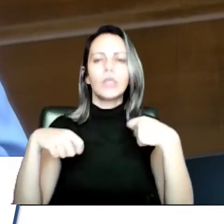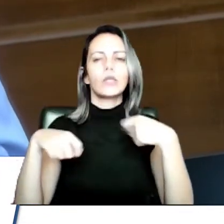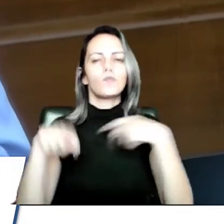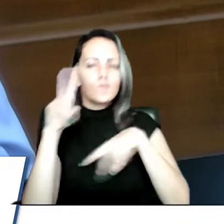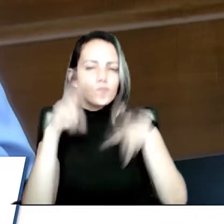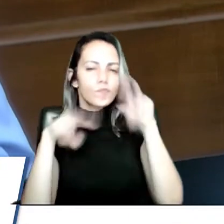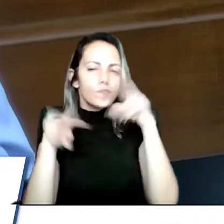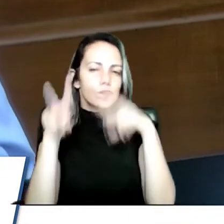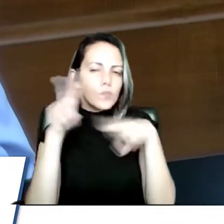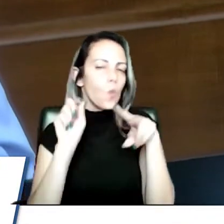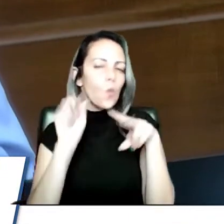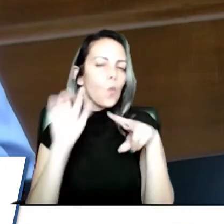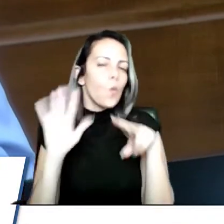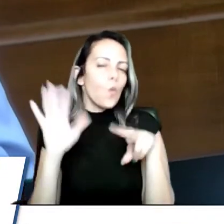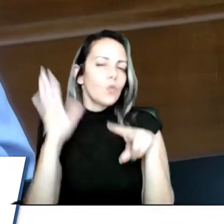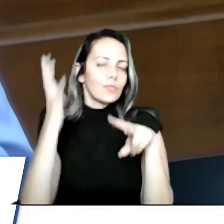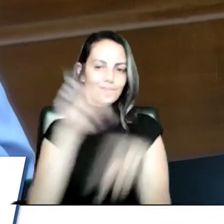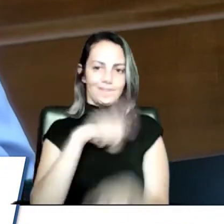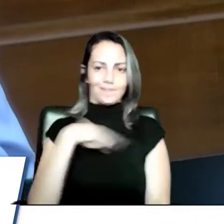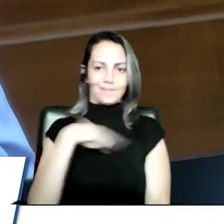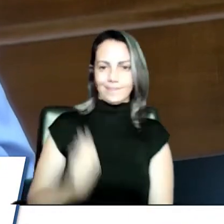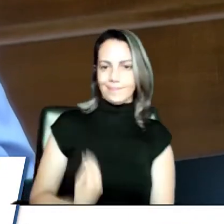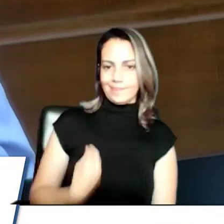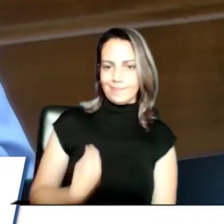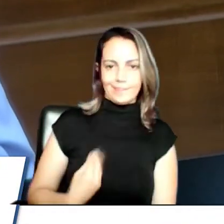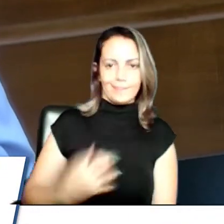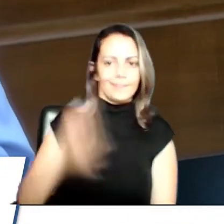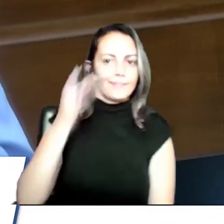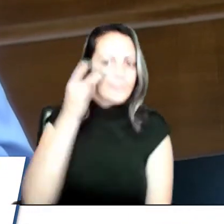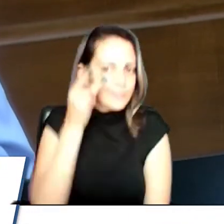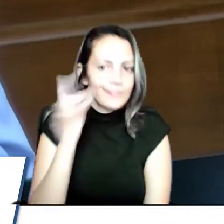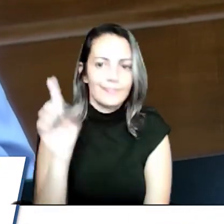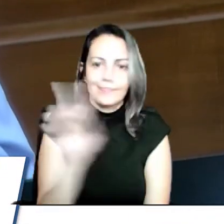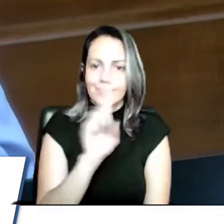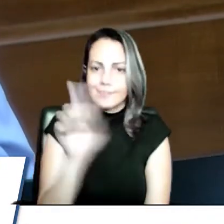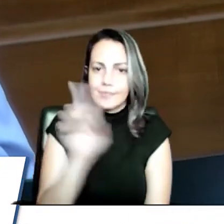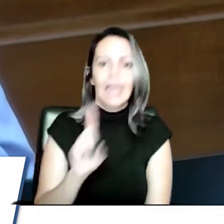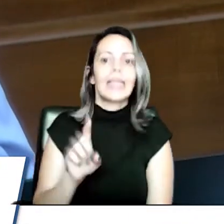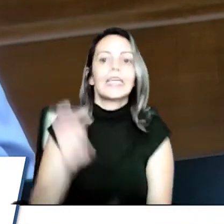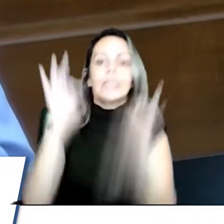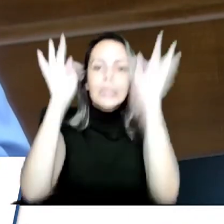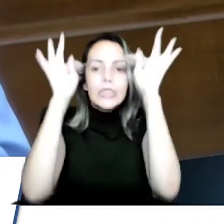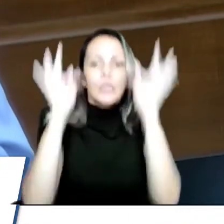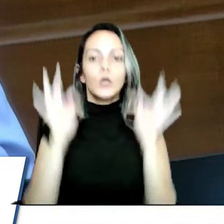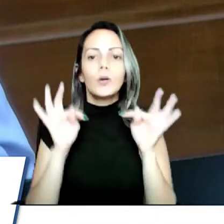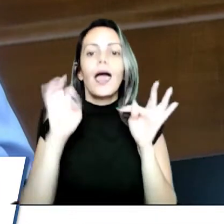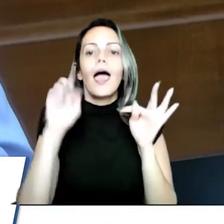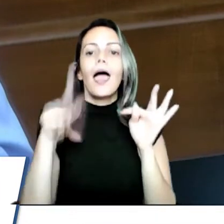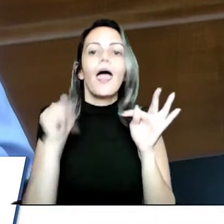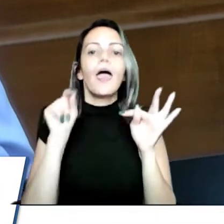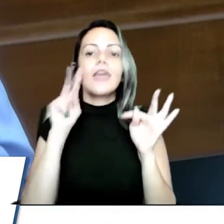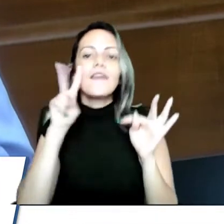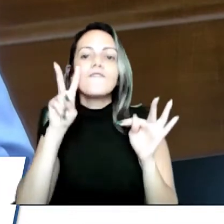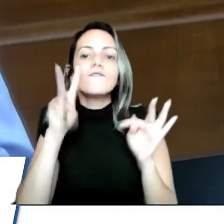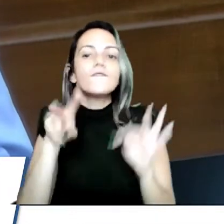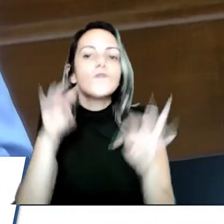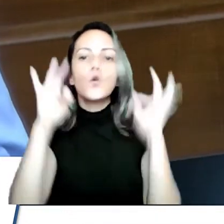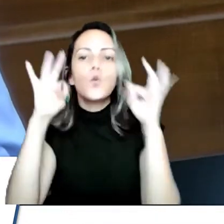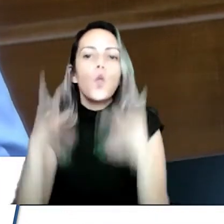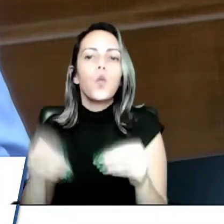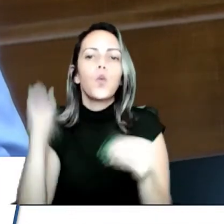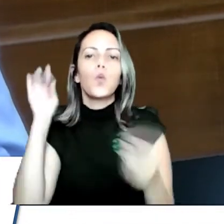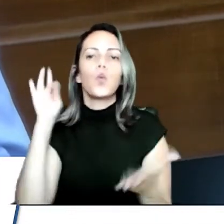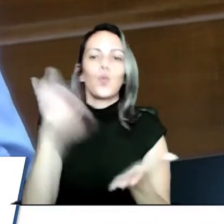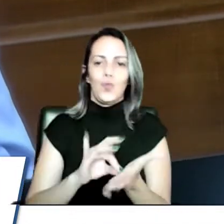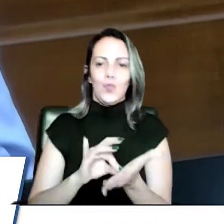não estava presente. Eu sempre falo assim, a testemunha é aquela que estava presente e viu de fato todos os acontecimentos. Acho que a gente não está